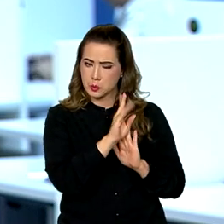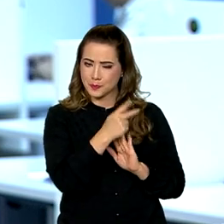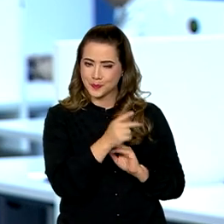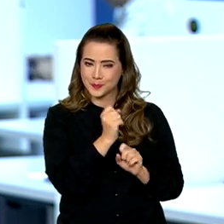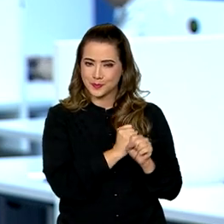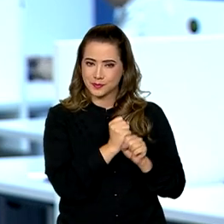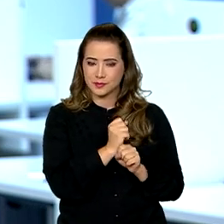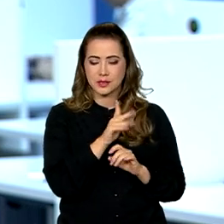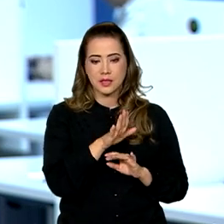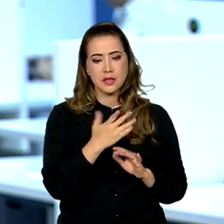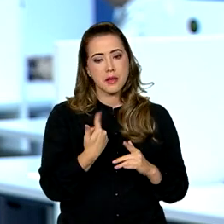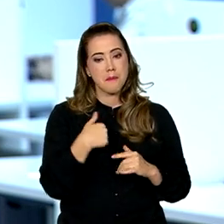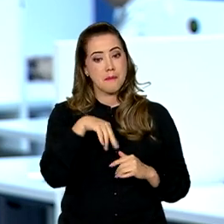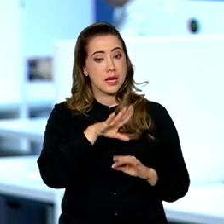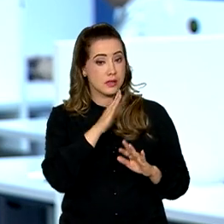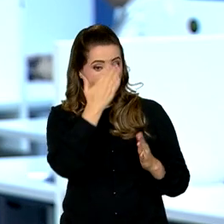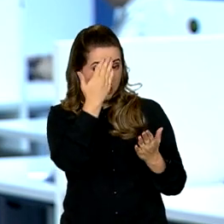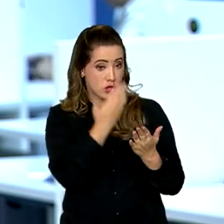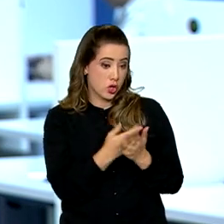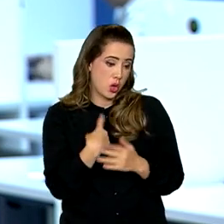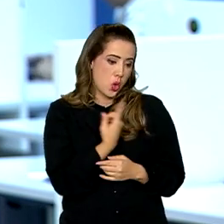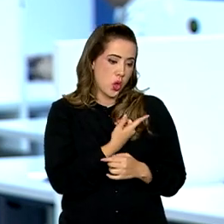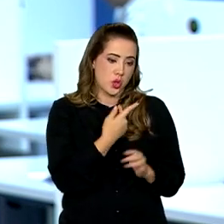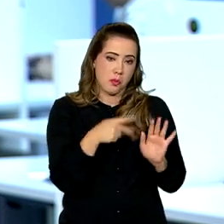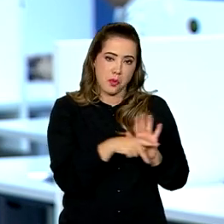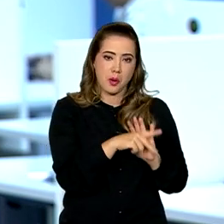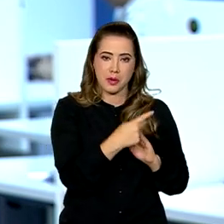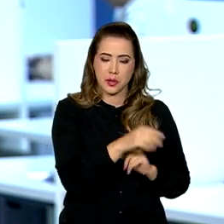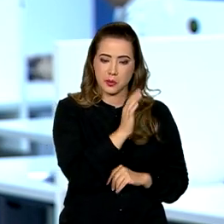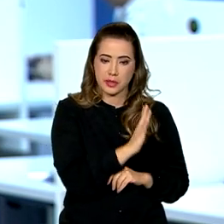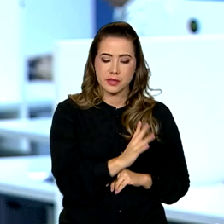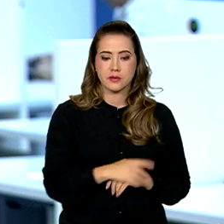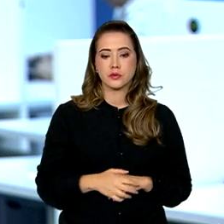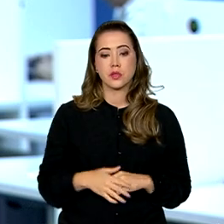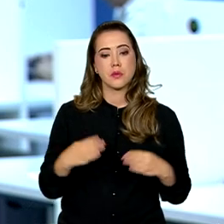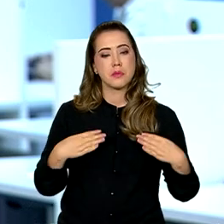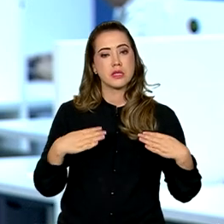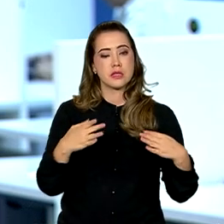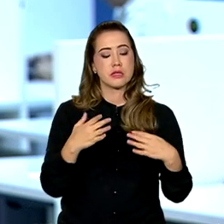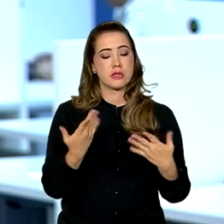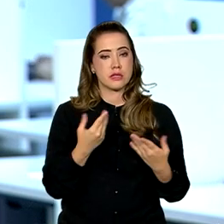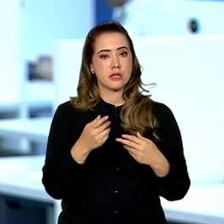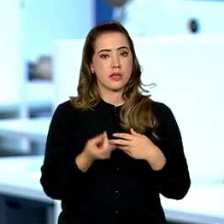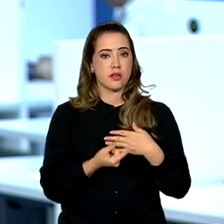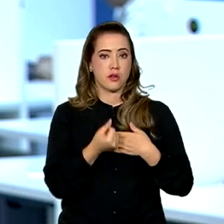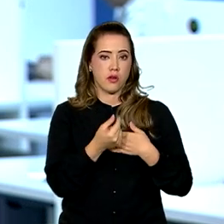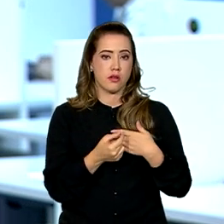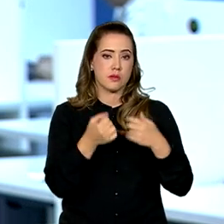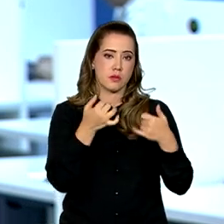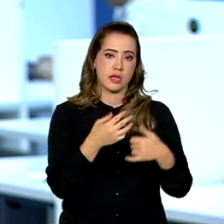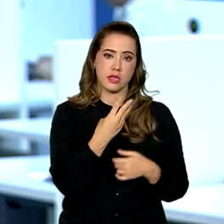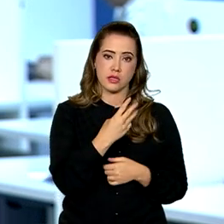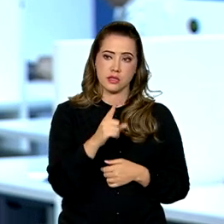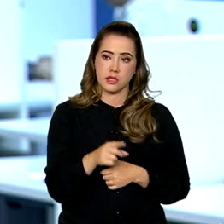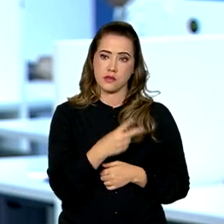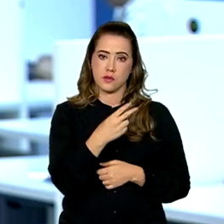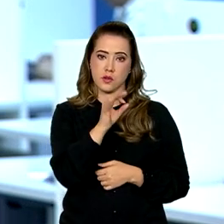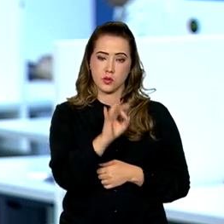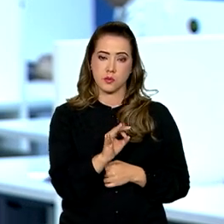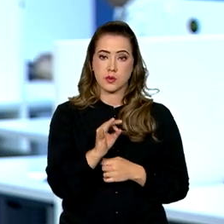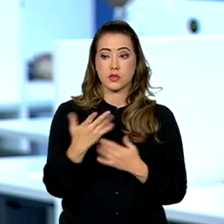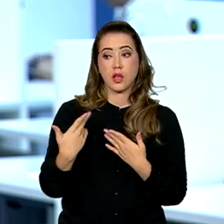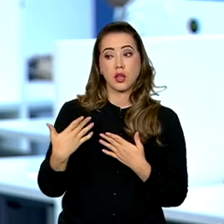ano, é até um pouquinho mais otimista do que as nossas projeções internas aqui. O Ministério da Fazenda fala em 3,2% e o mercado